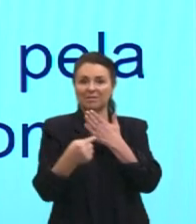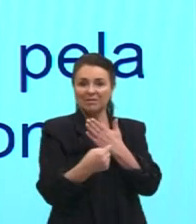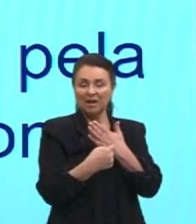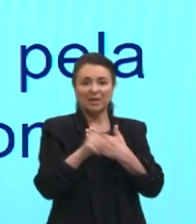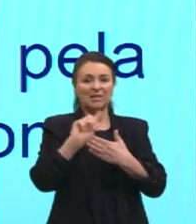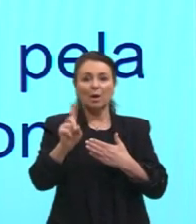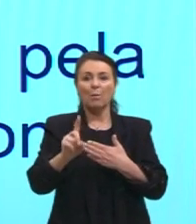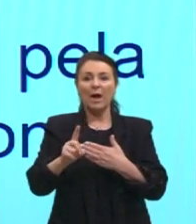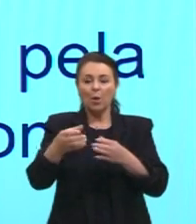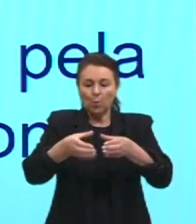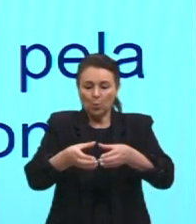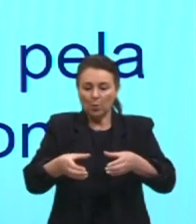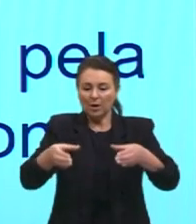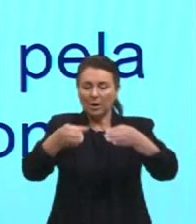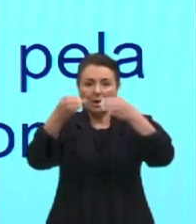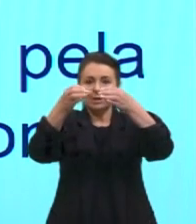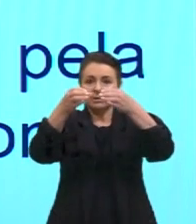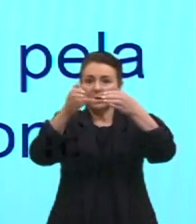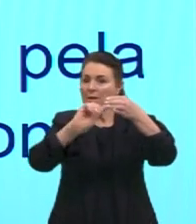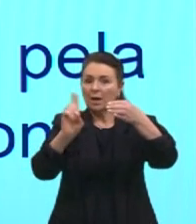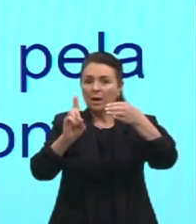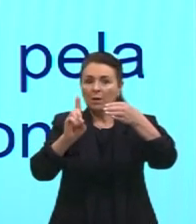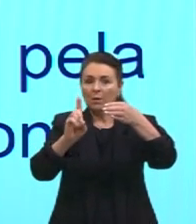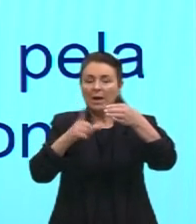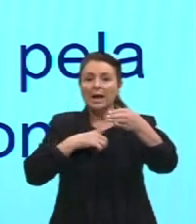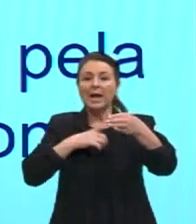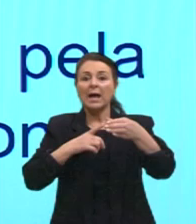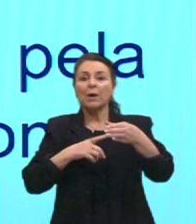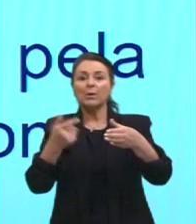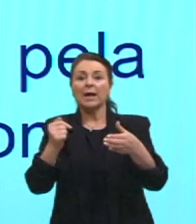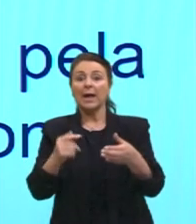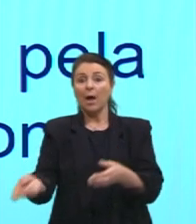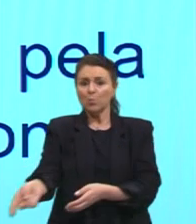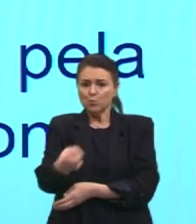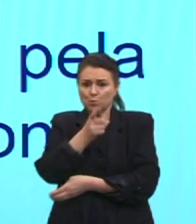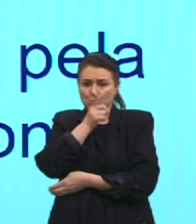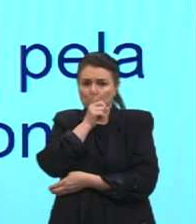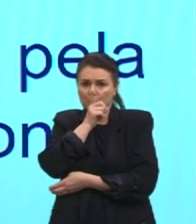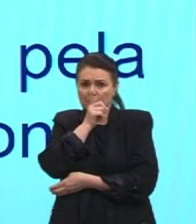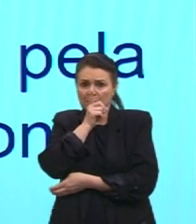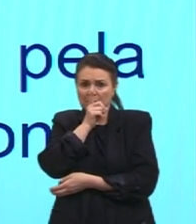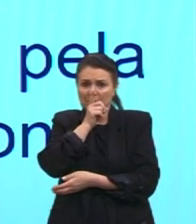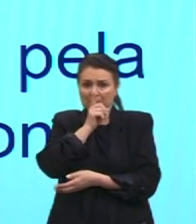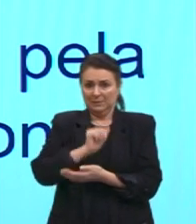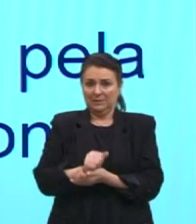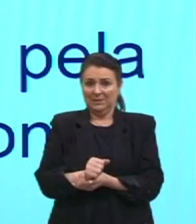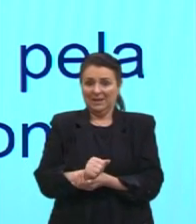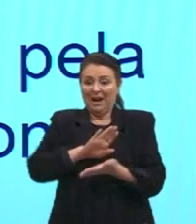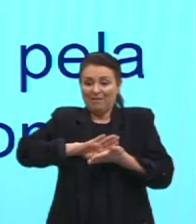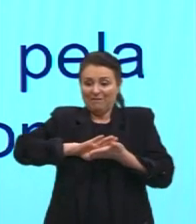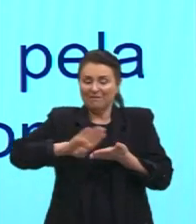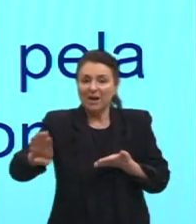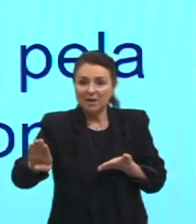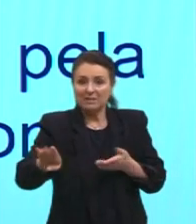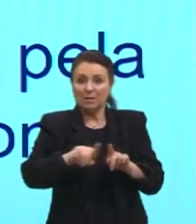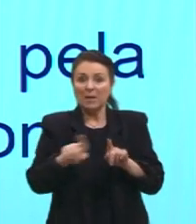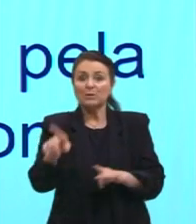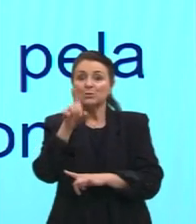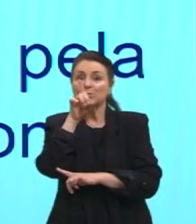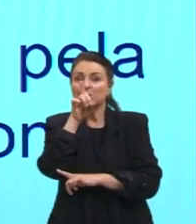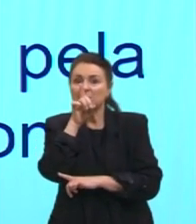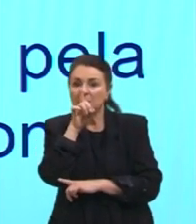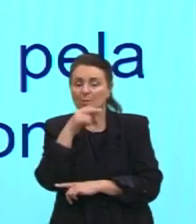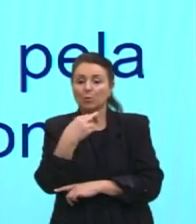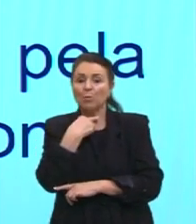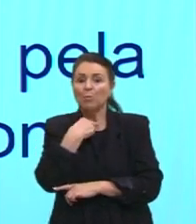aquele objeto que a gente usa para beber. Ele usa essa sonoridade para dizer, afasta de mim esse cálice, de se calar,